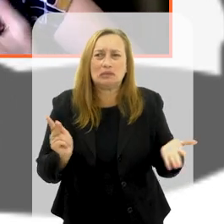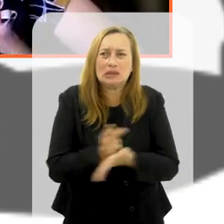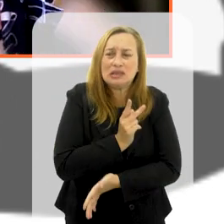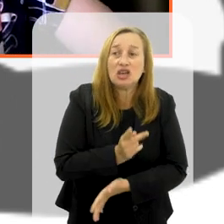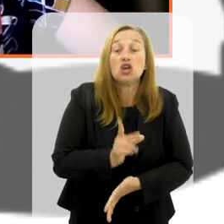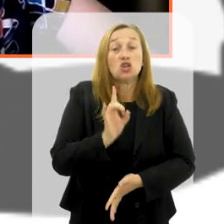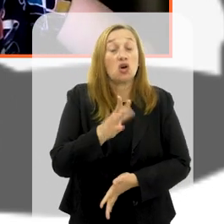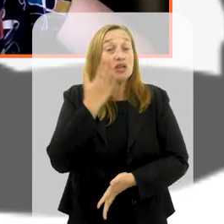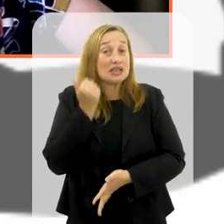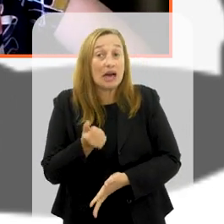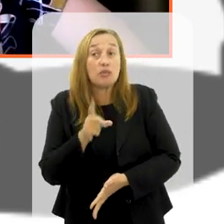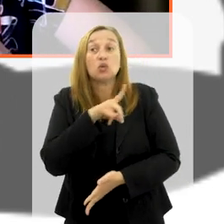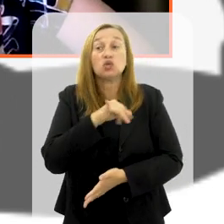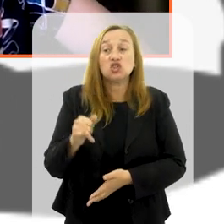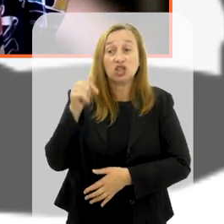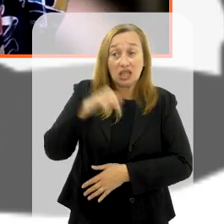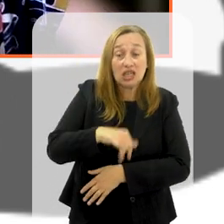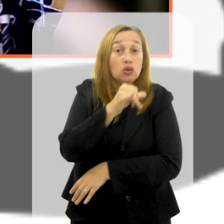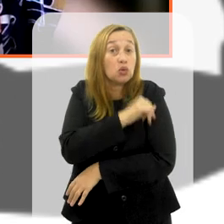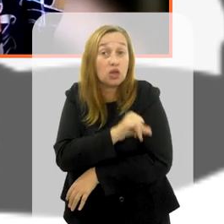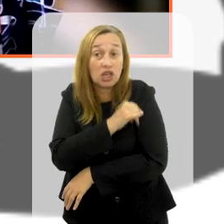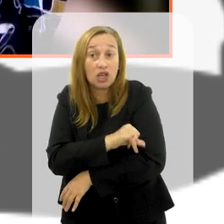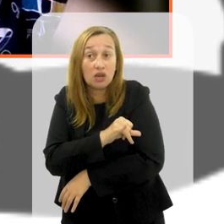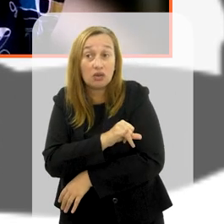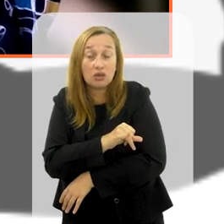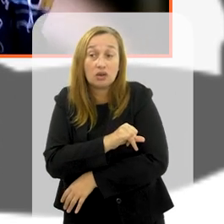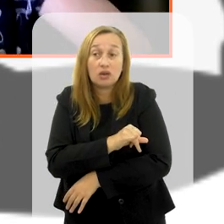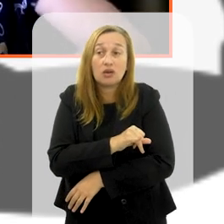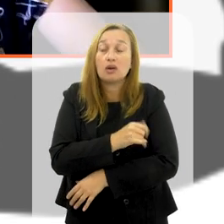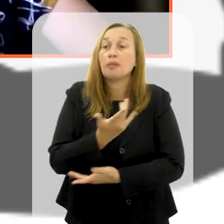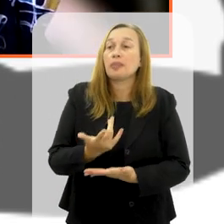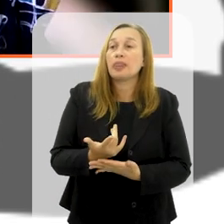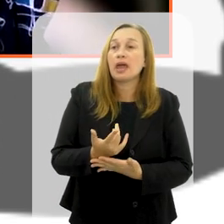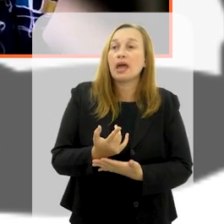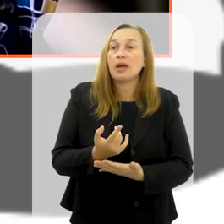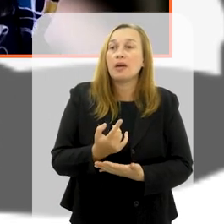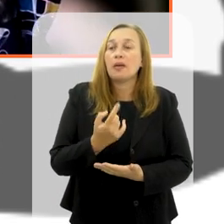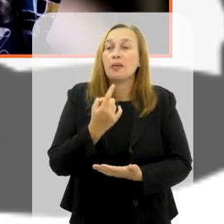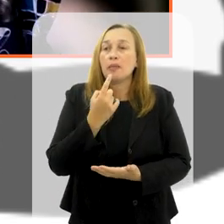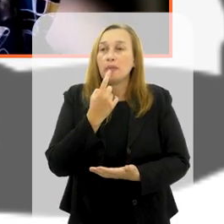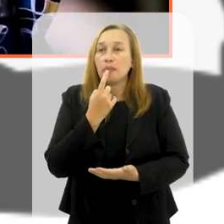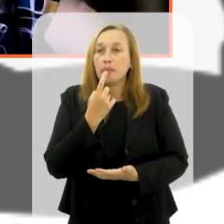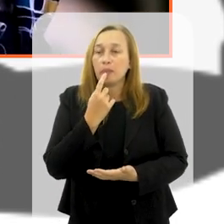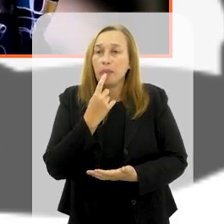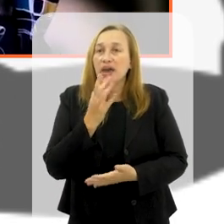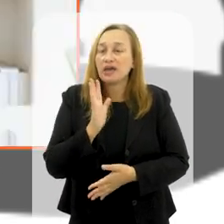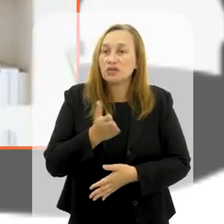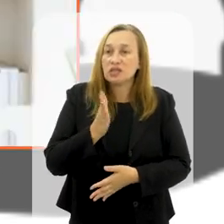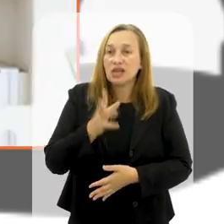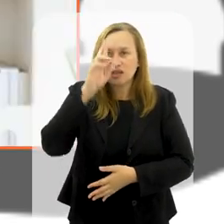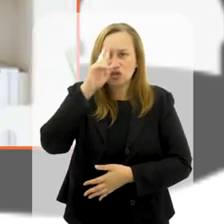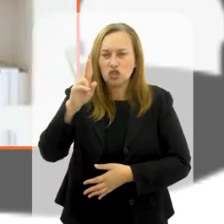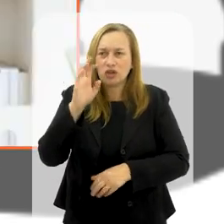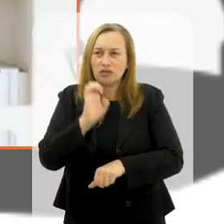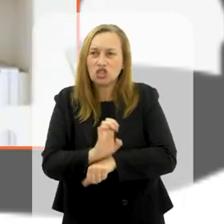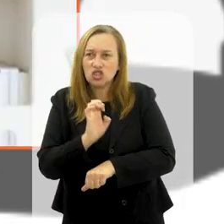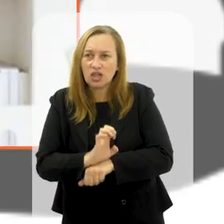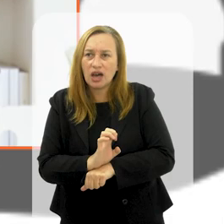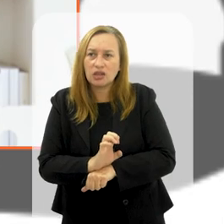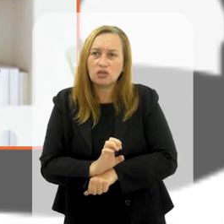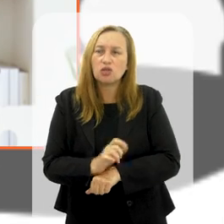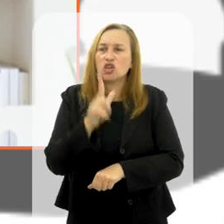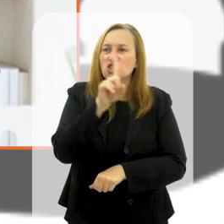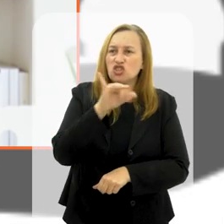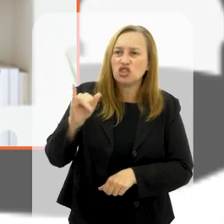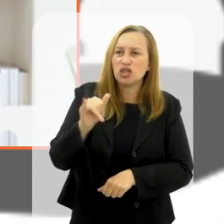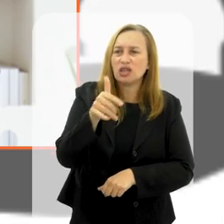bem como é que isso vai ocorrer, a gente já sabe a data, vai ser aqui no Rio, nas vésperas da cúpula dos chefes de Estado, para quem não